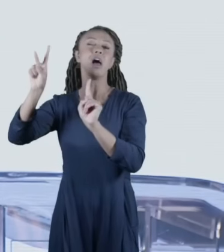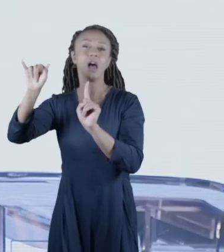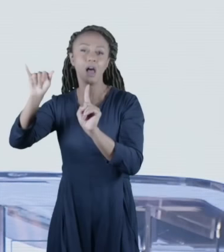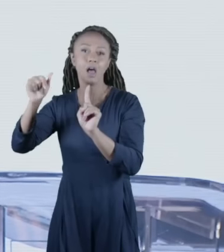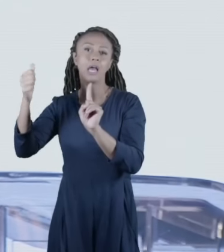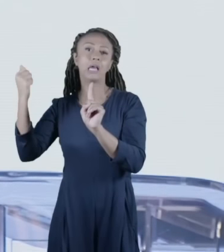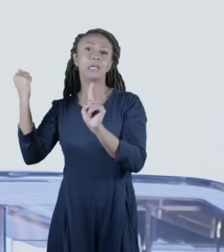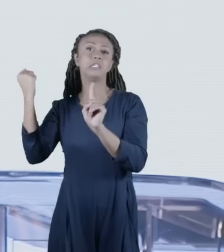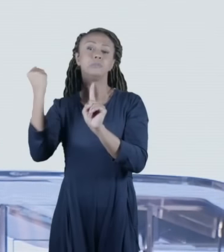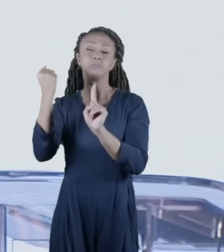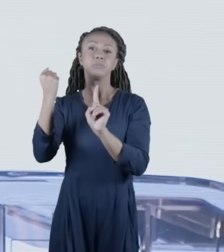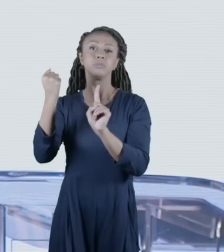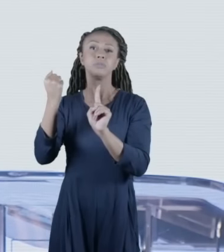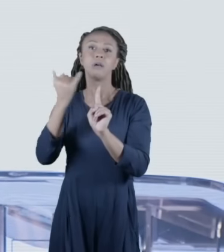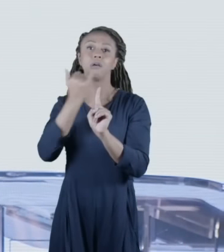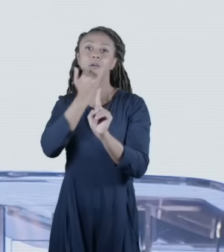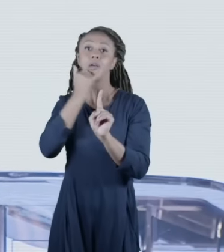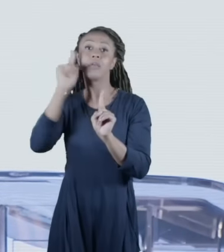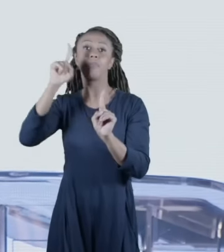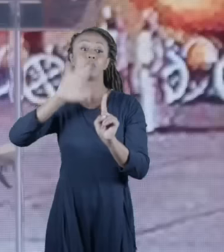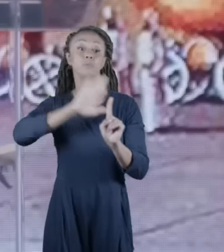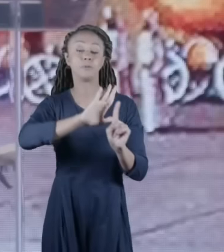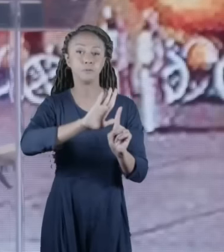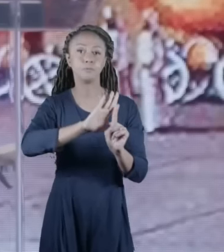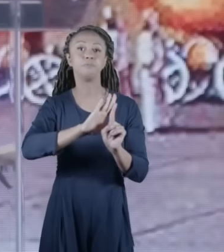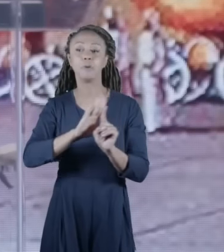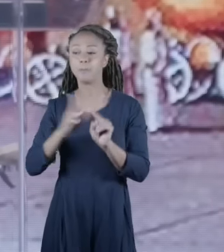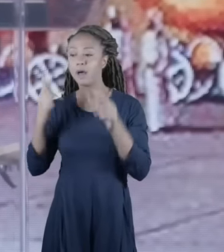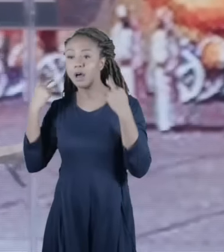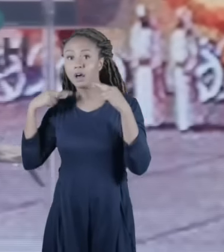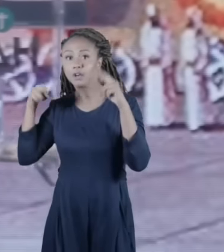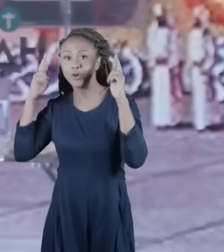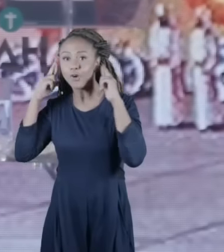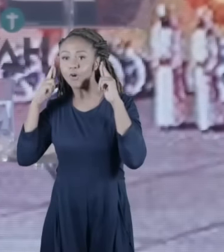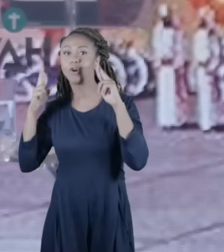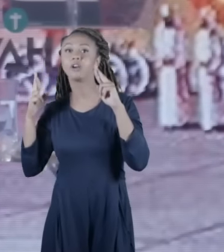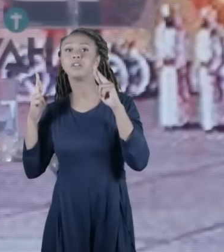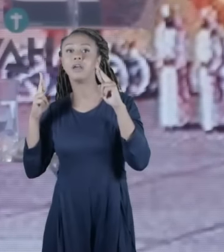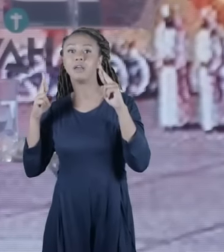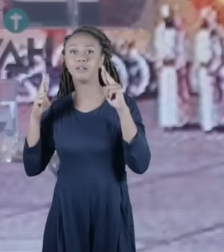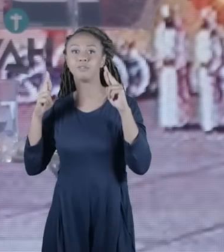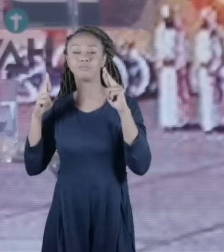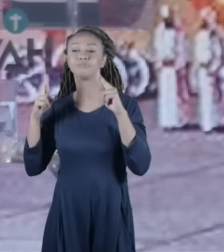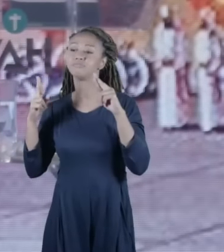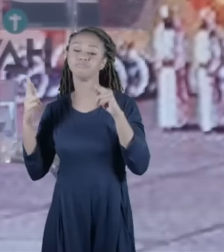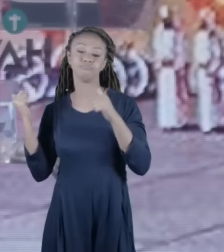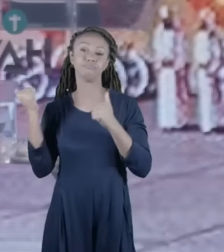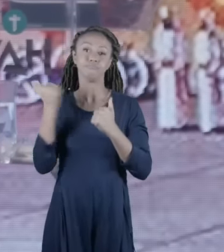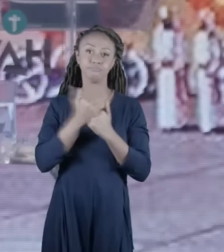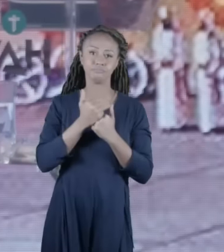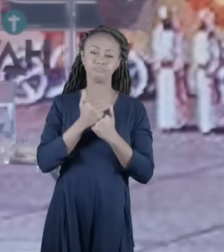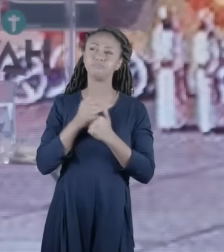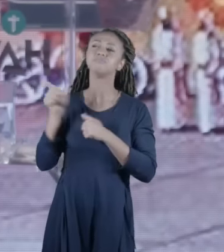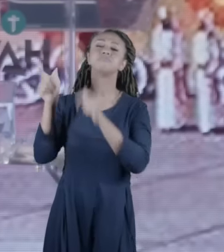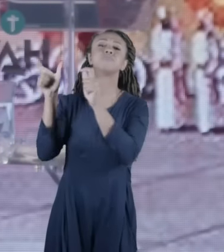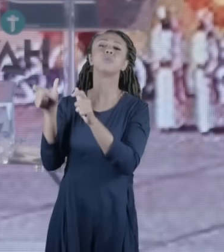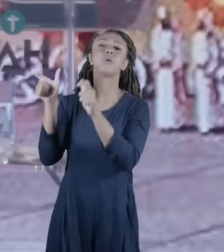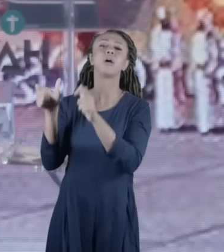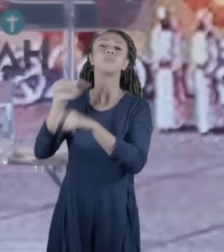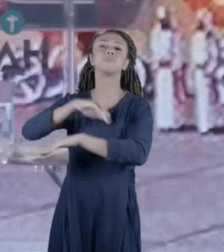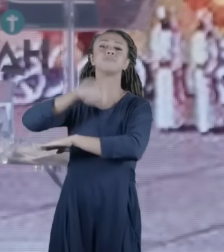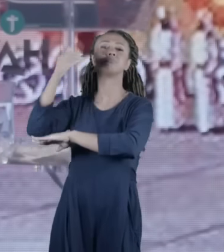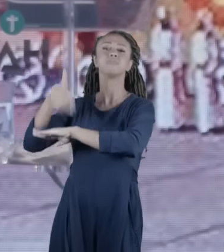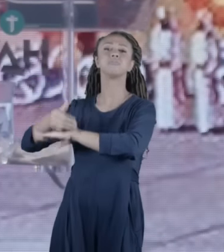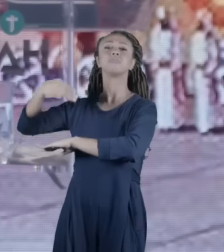sacrifício e manda um cordeiro a ser sacrificado no local esse local é o monte Moriá e sobre